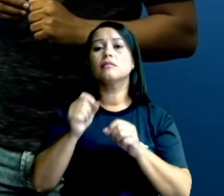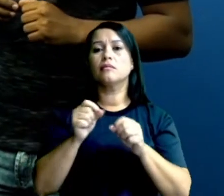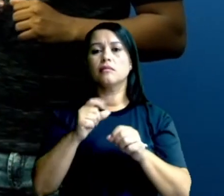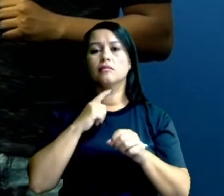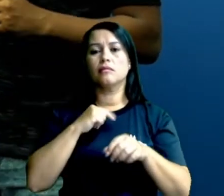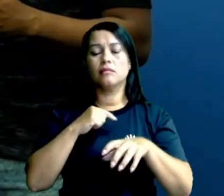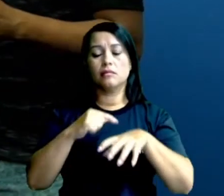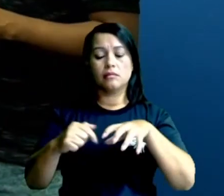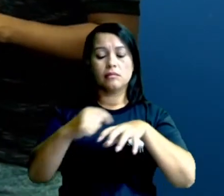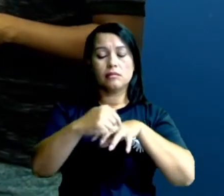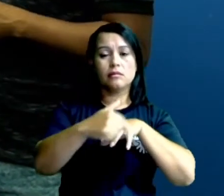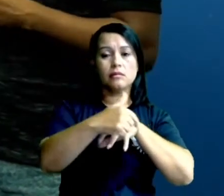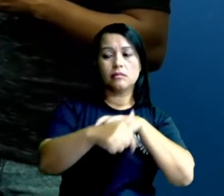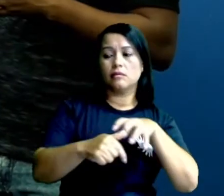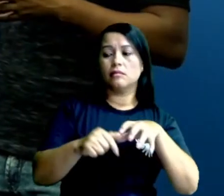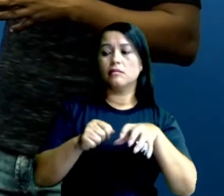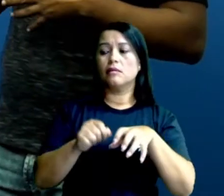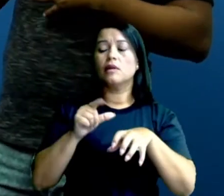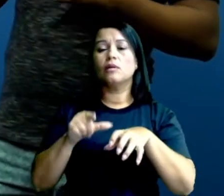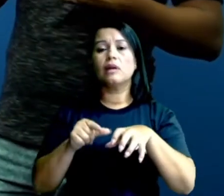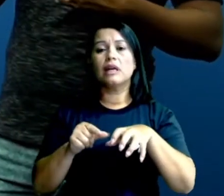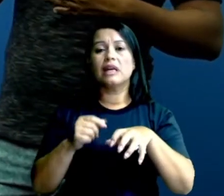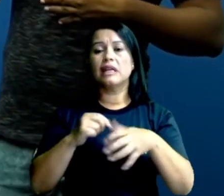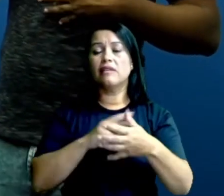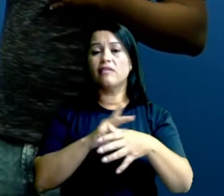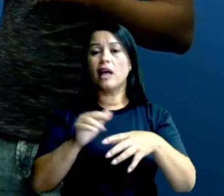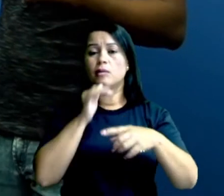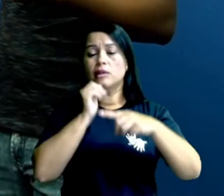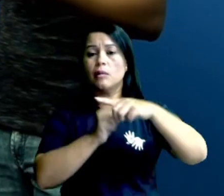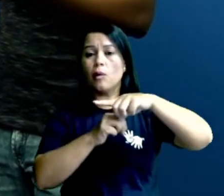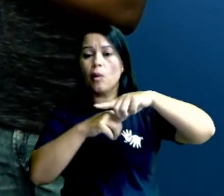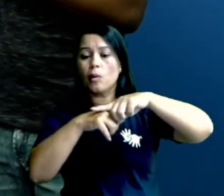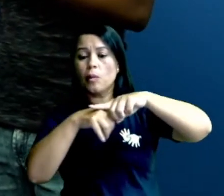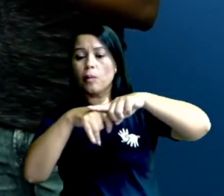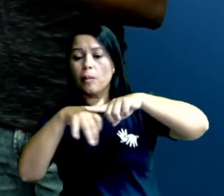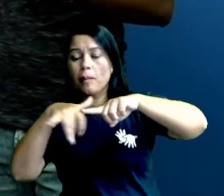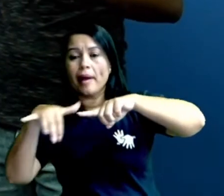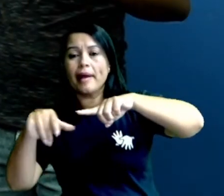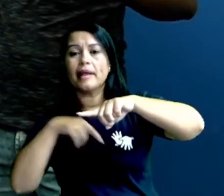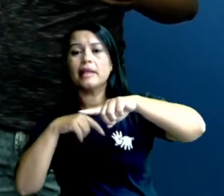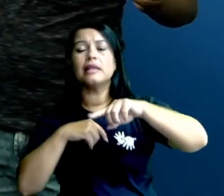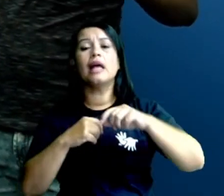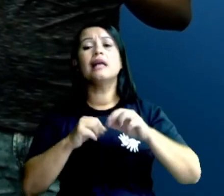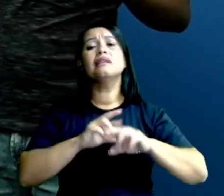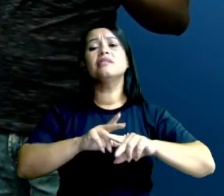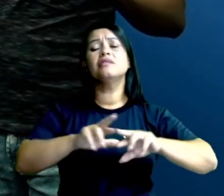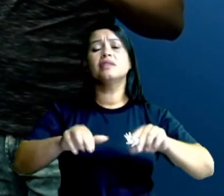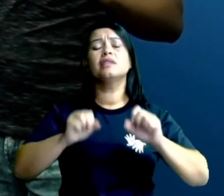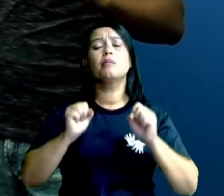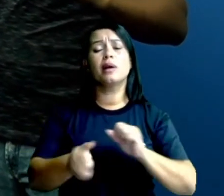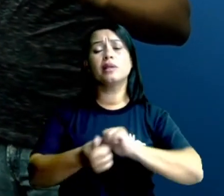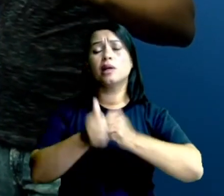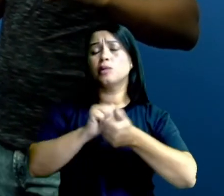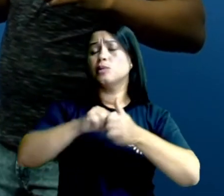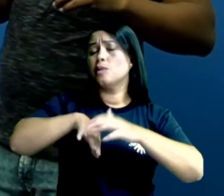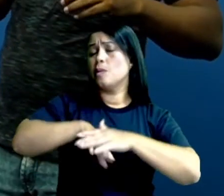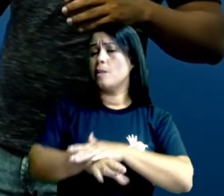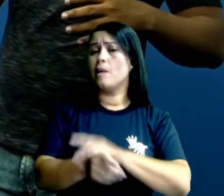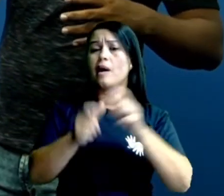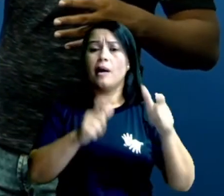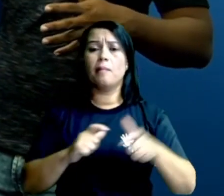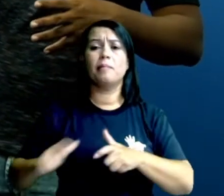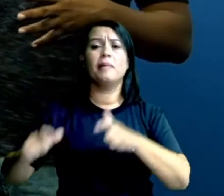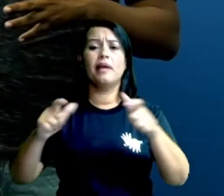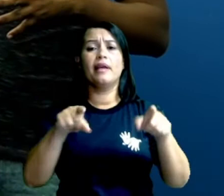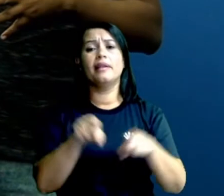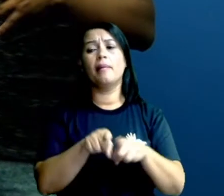pés. São esses pés articulados que deram a grande diferença para eles se adaptarem a diversos tipos de ambientes. Em especial,